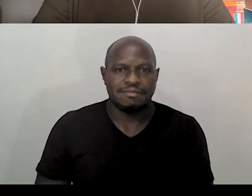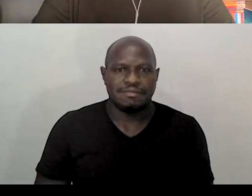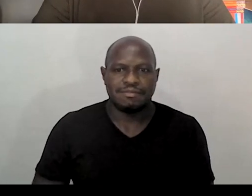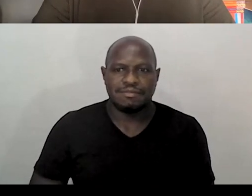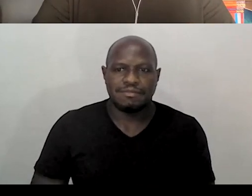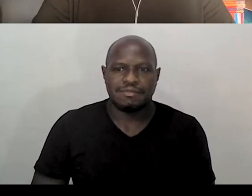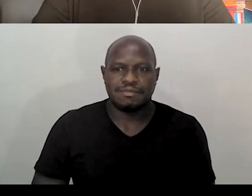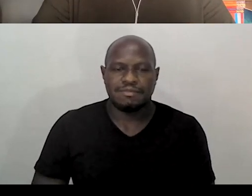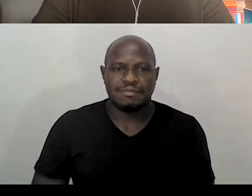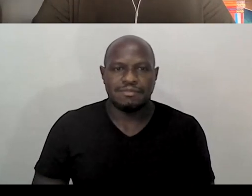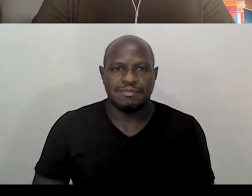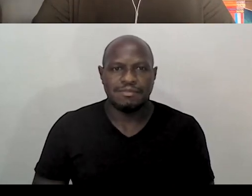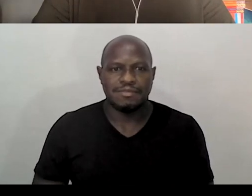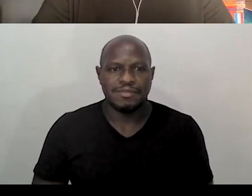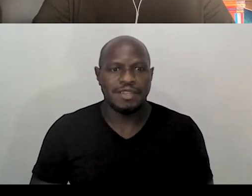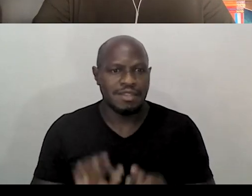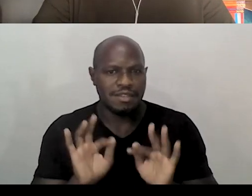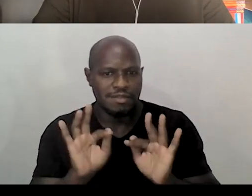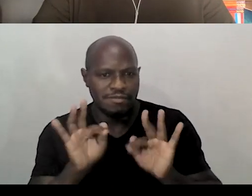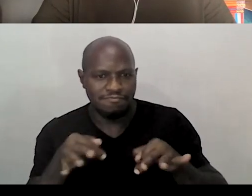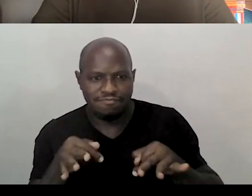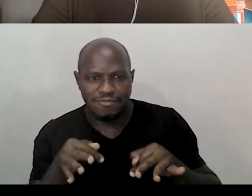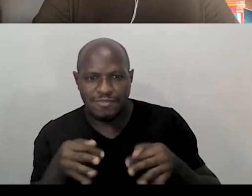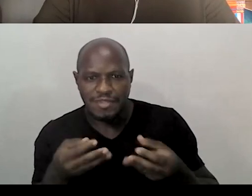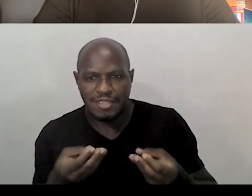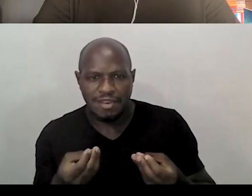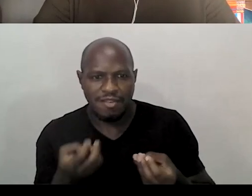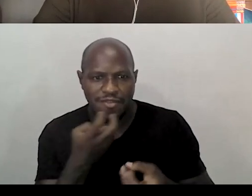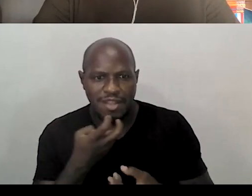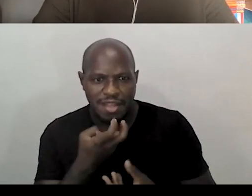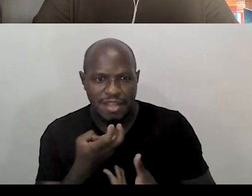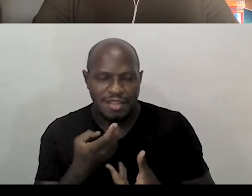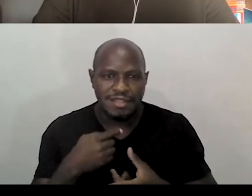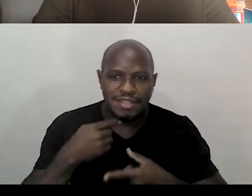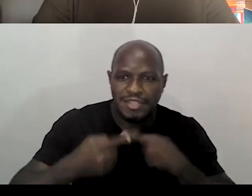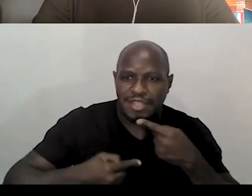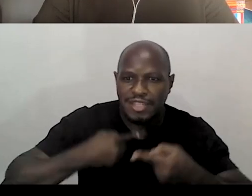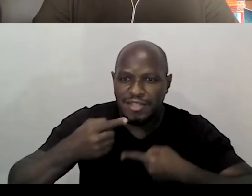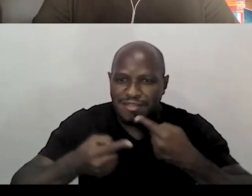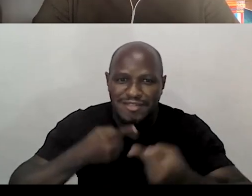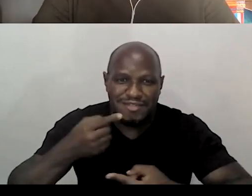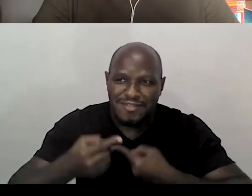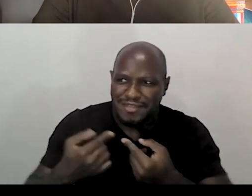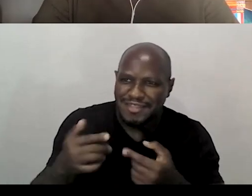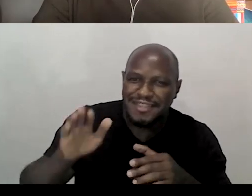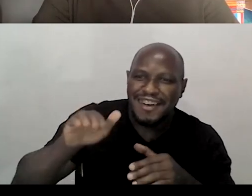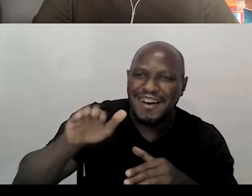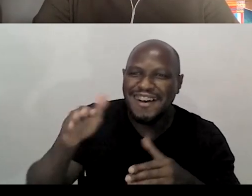É nas considerações finais? Eu estou aqui na dúvida da produção. Se a gente